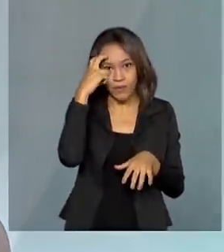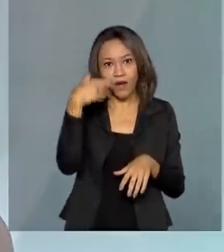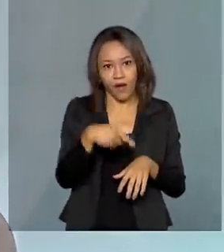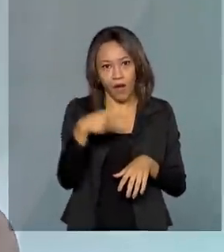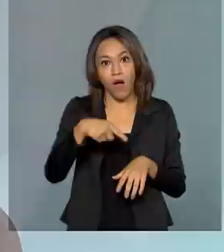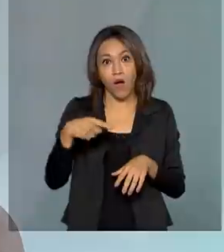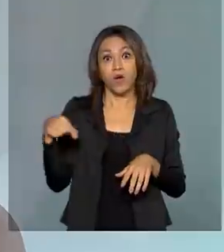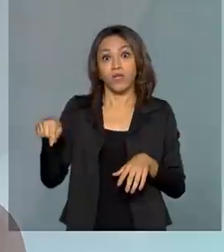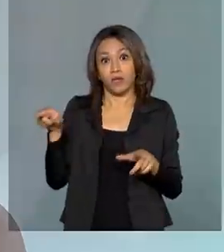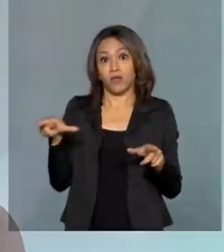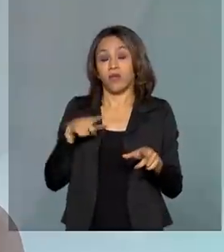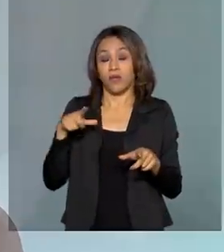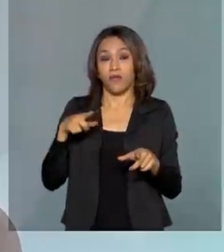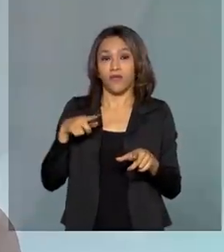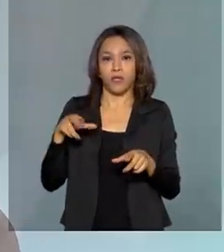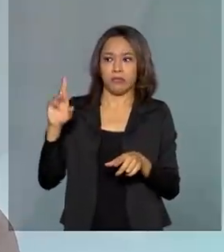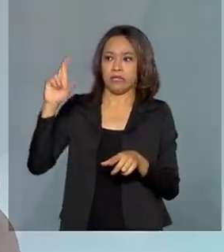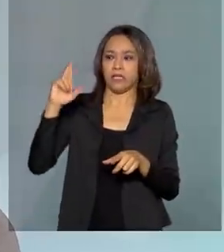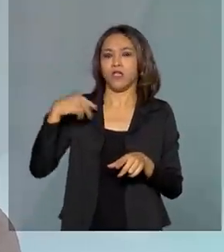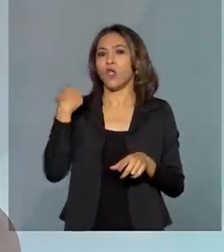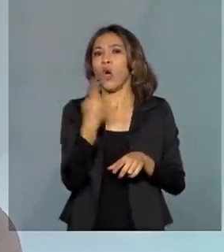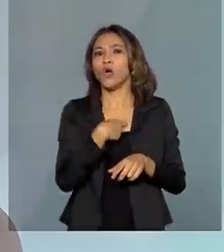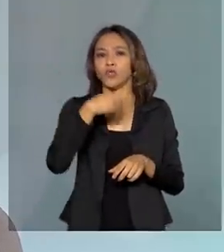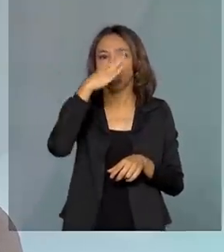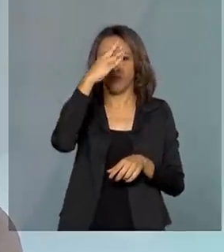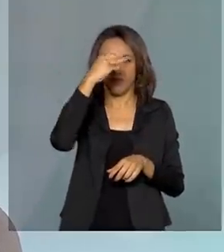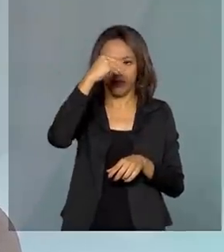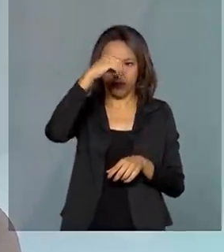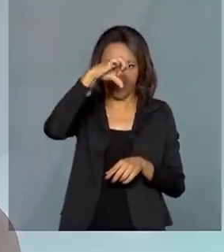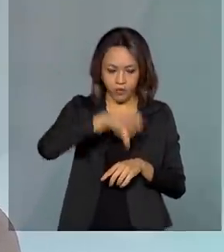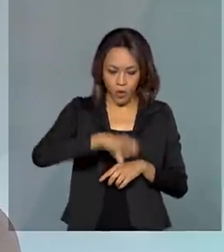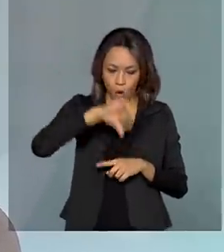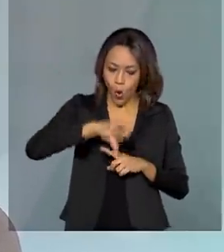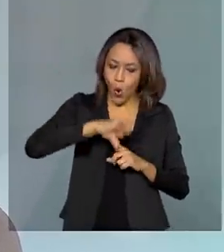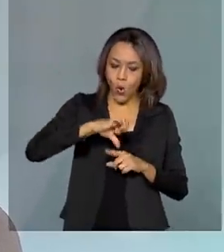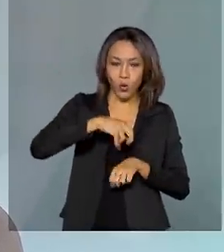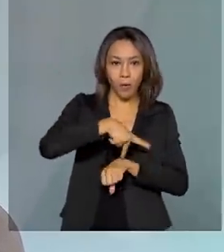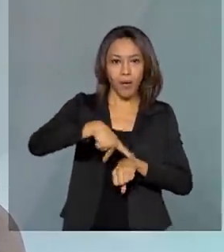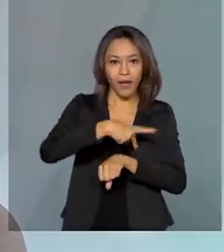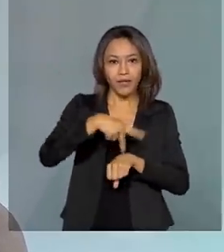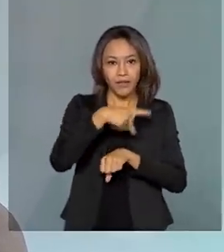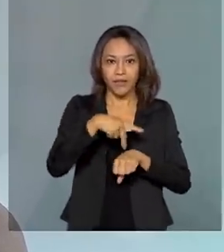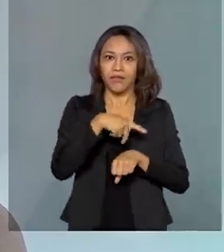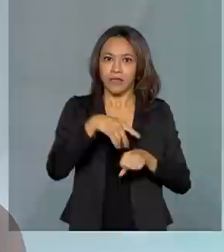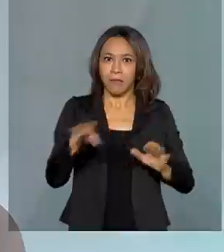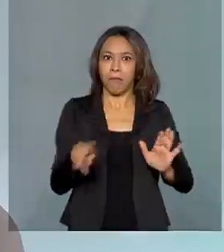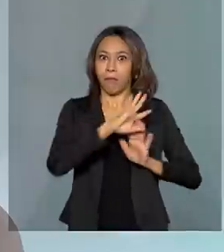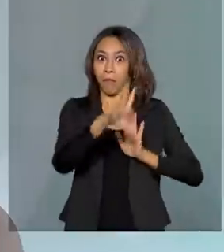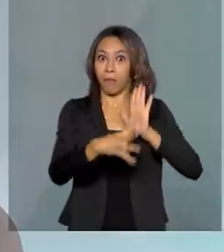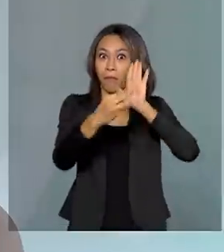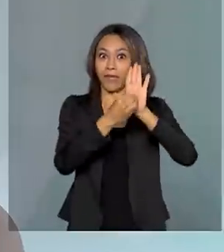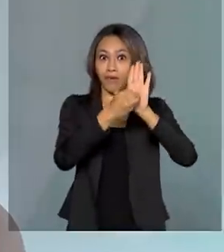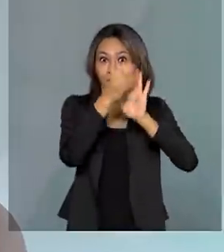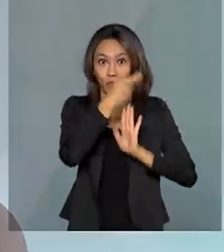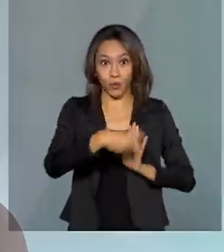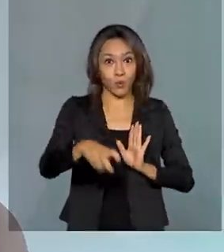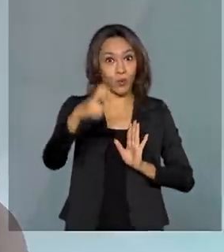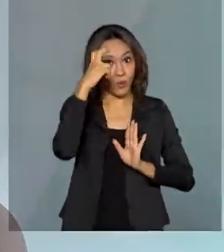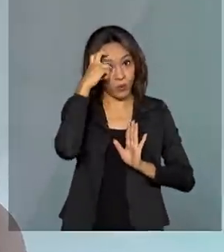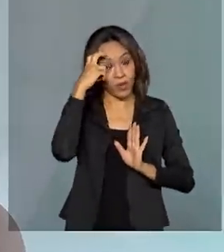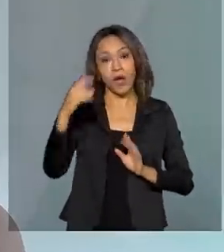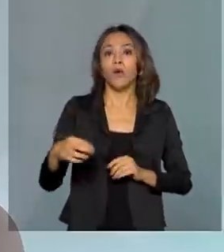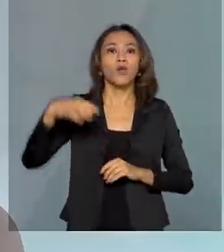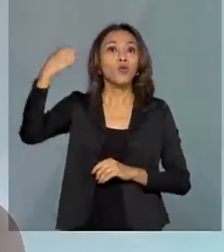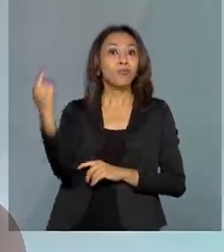Econômico Mundial, nós somos o nono país em patrimônio cultural e o primeiro país em patrimônio natural. Então, o Brasil